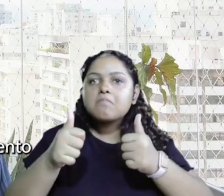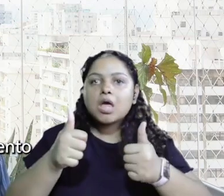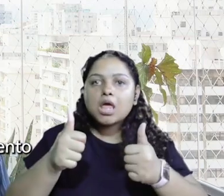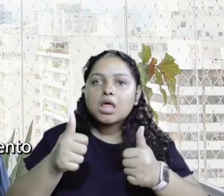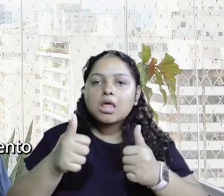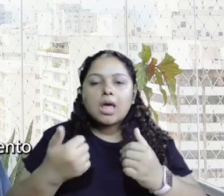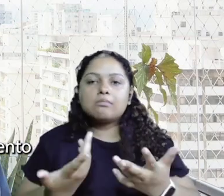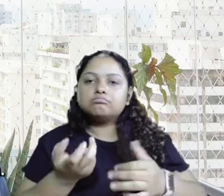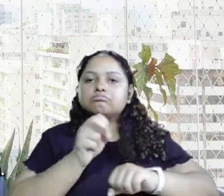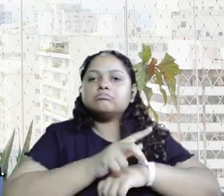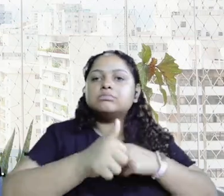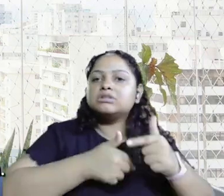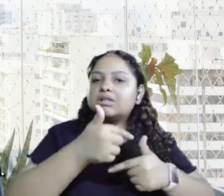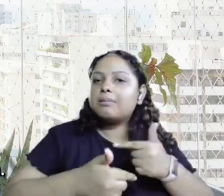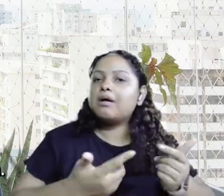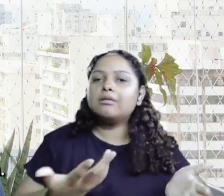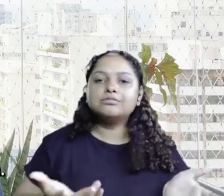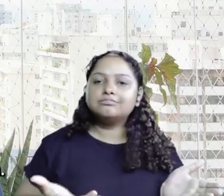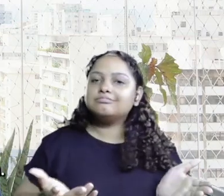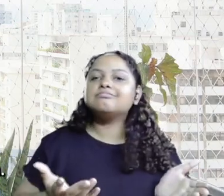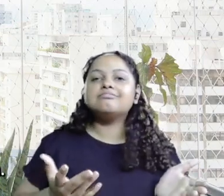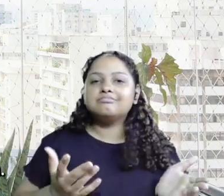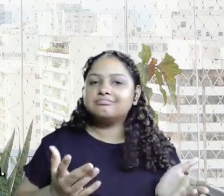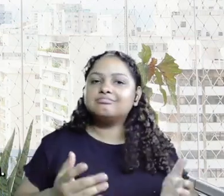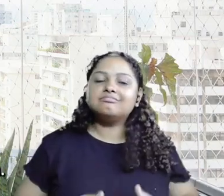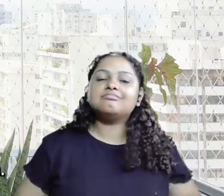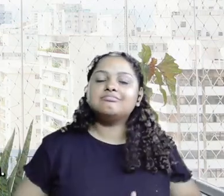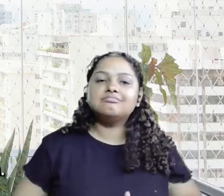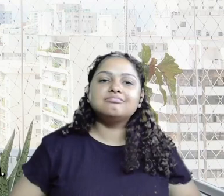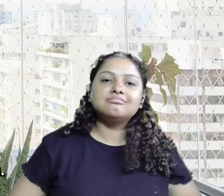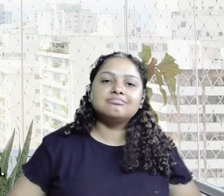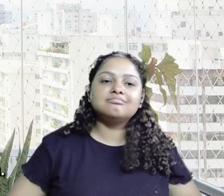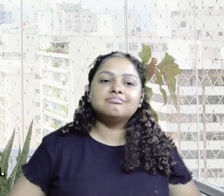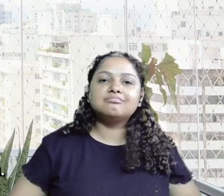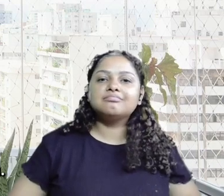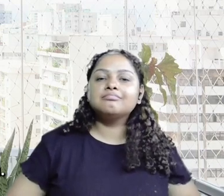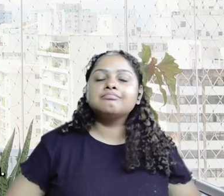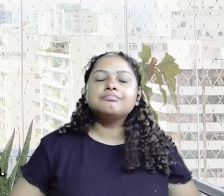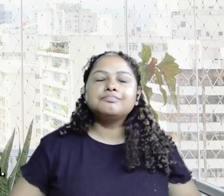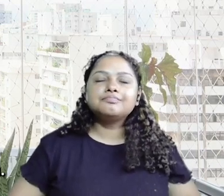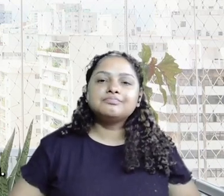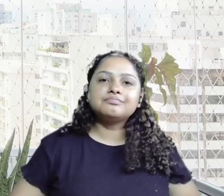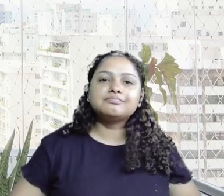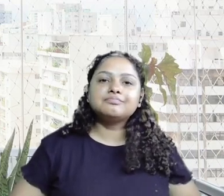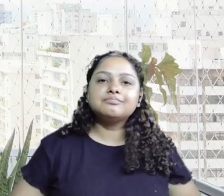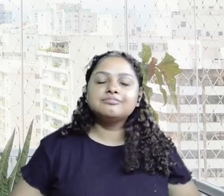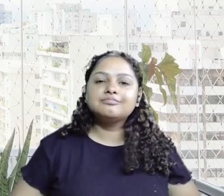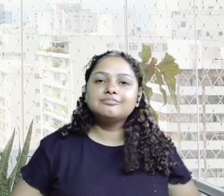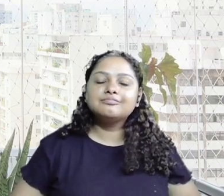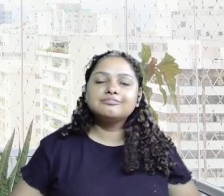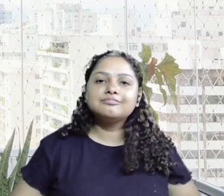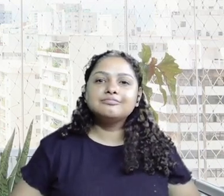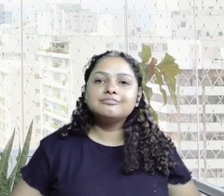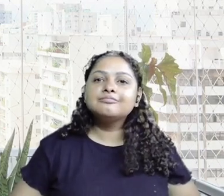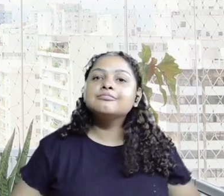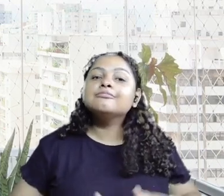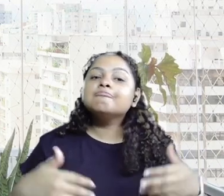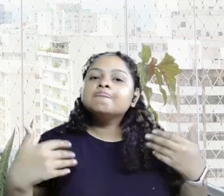conhecimento pra agregar, pra resolver um problema de uma pequena ou média empresa. Então,